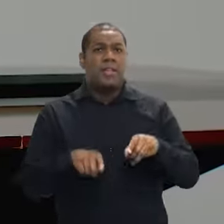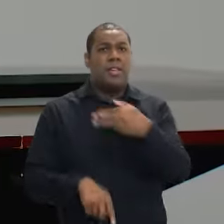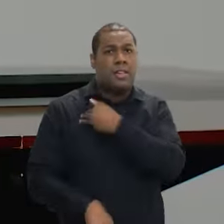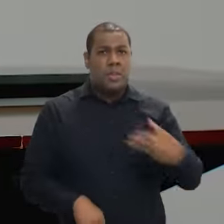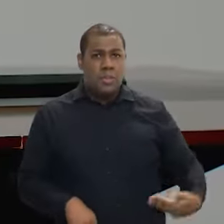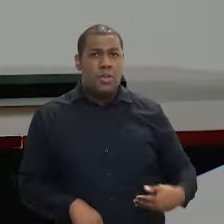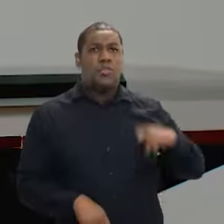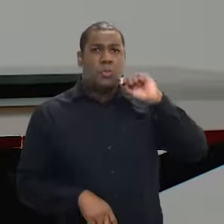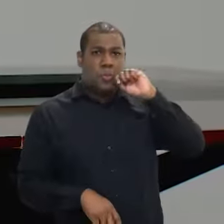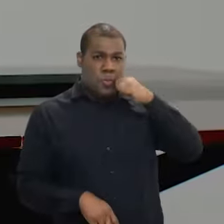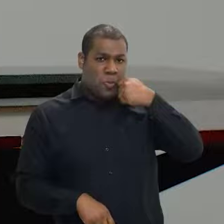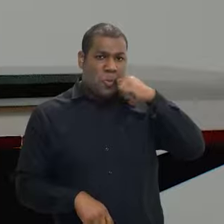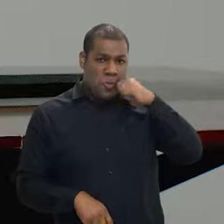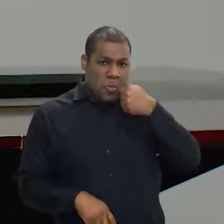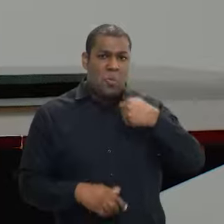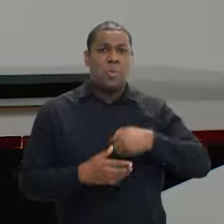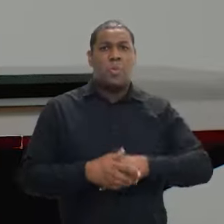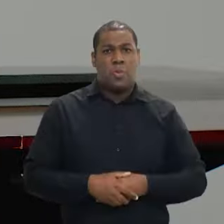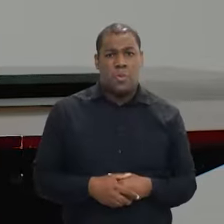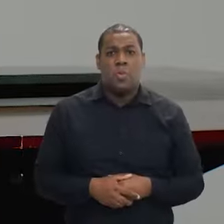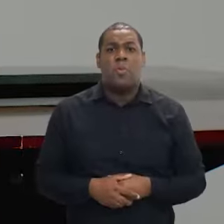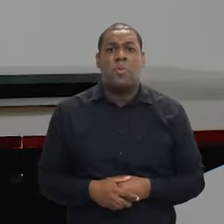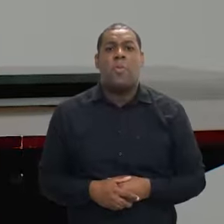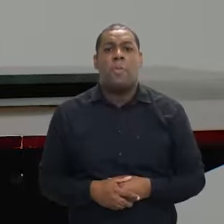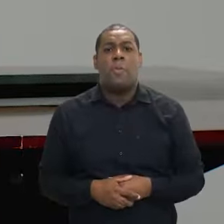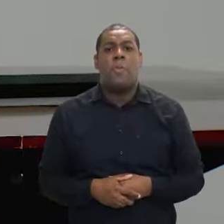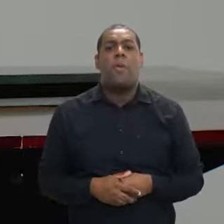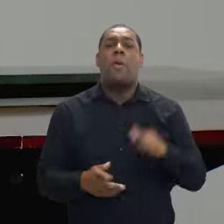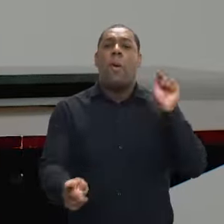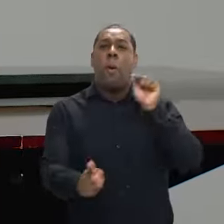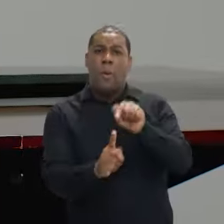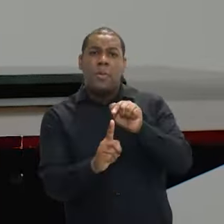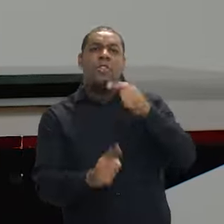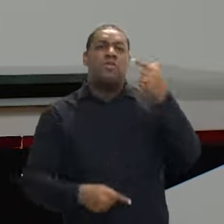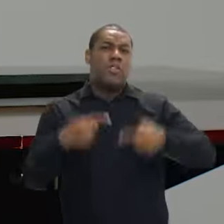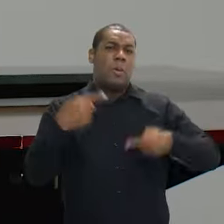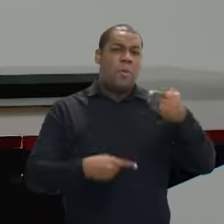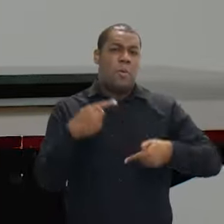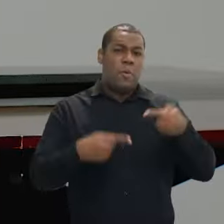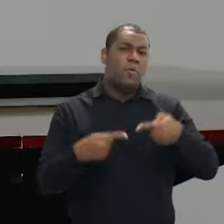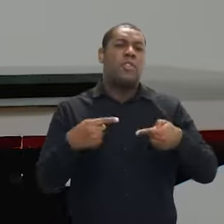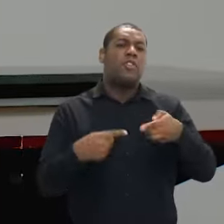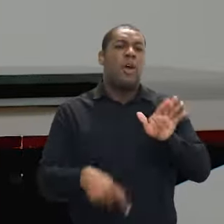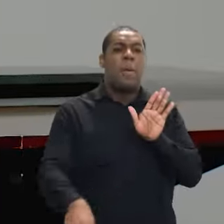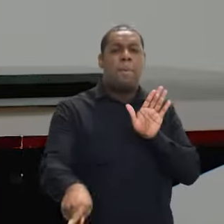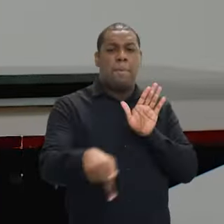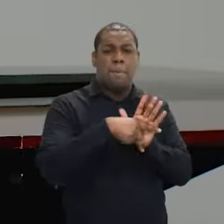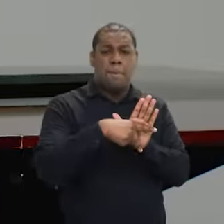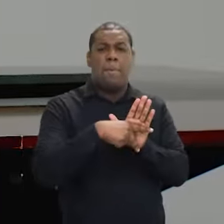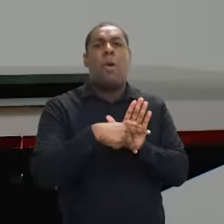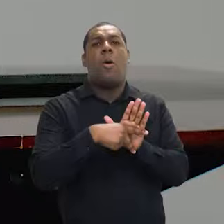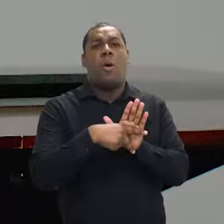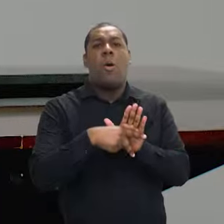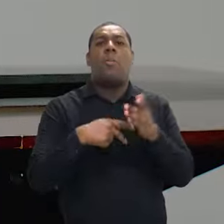algumas missões específicas e políticas específicas para